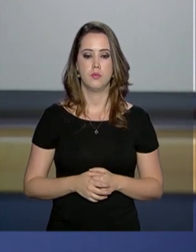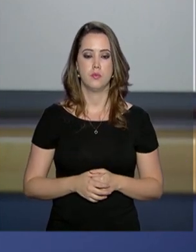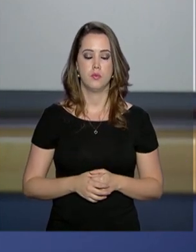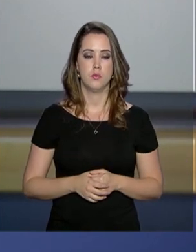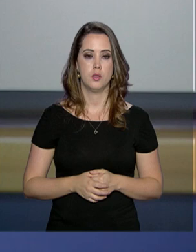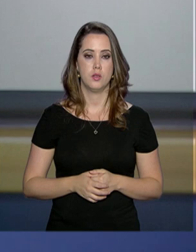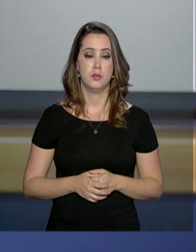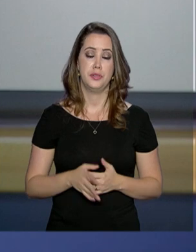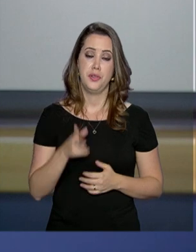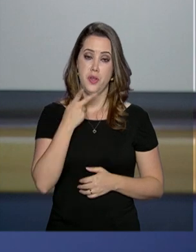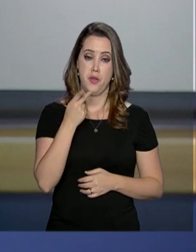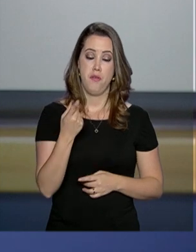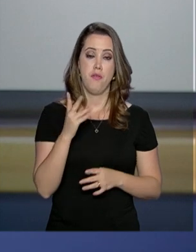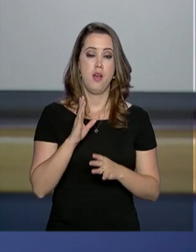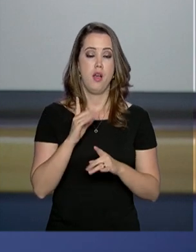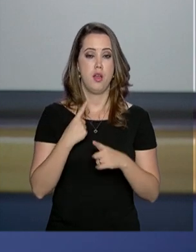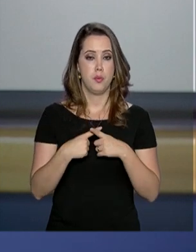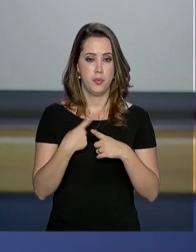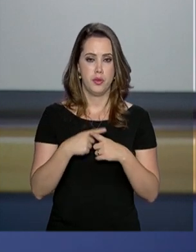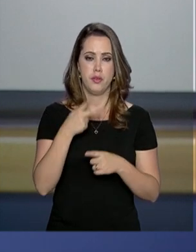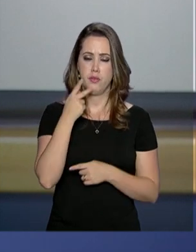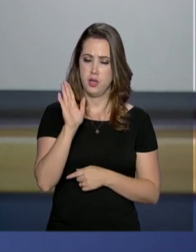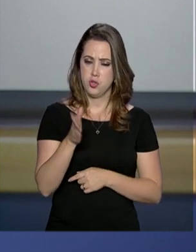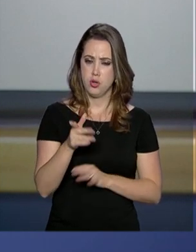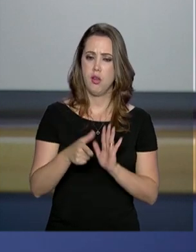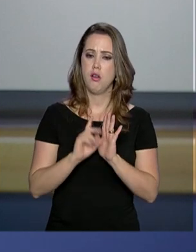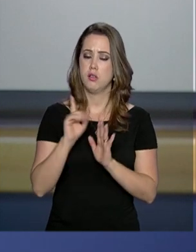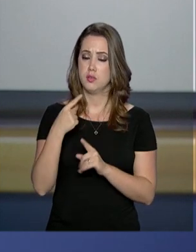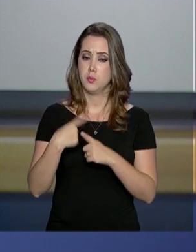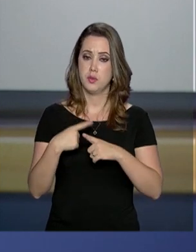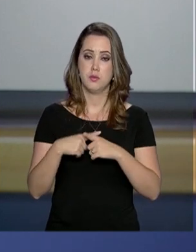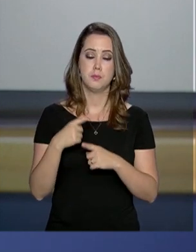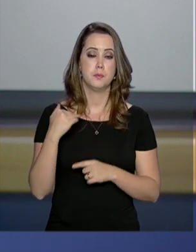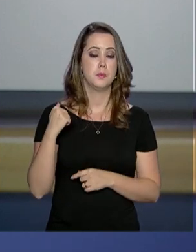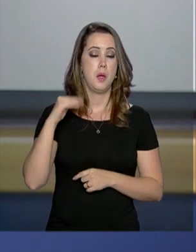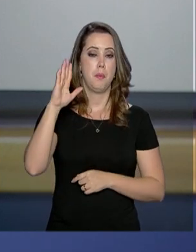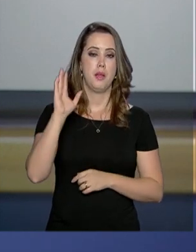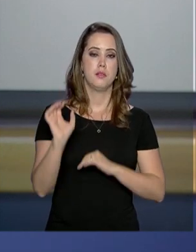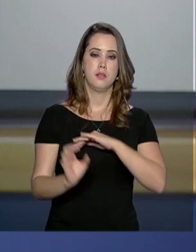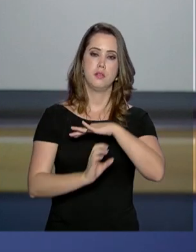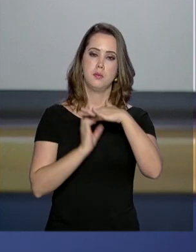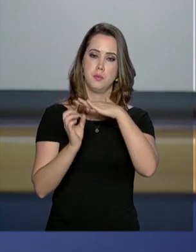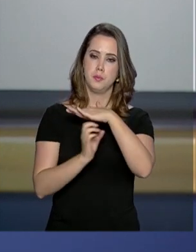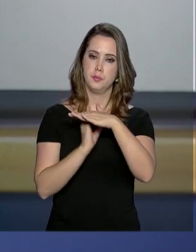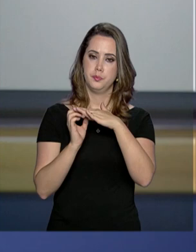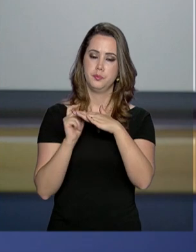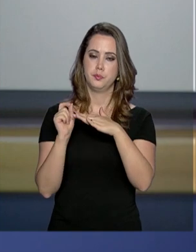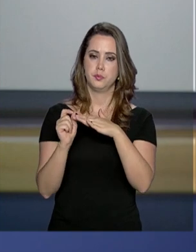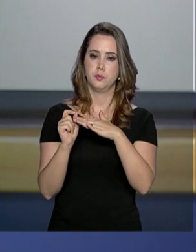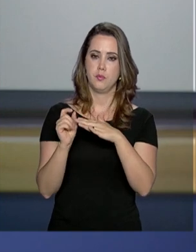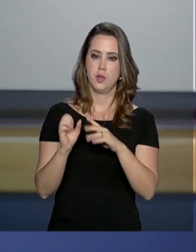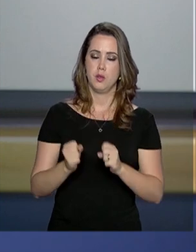E digo isso, e já disse antes também, porque quanto mais as empresas empoderam os